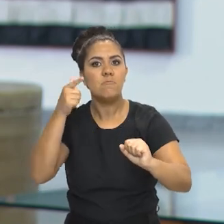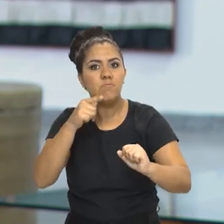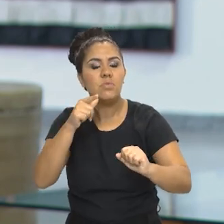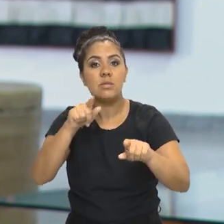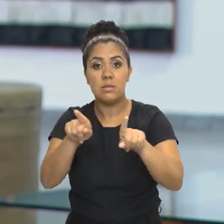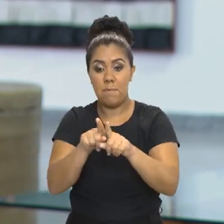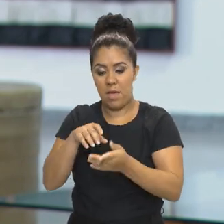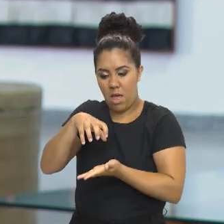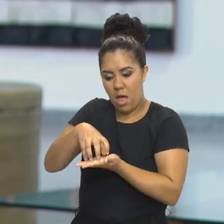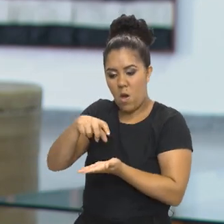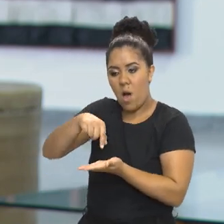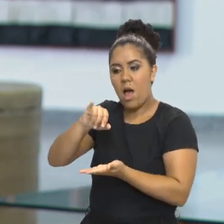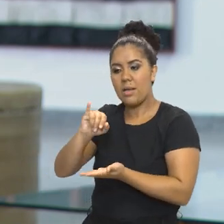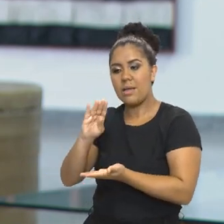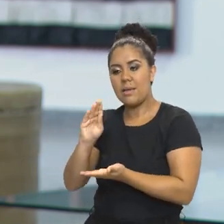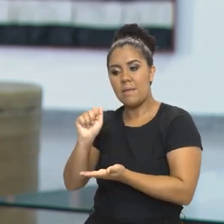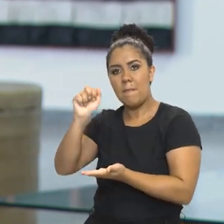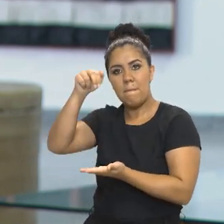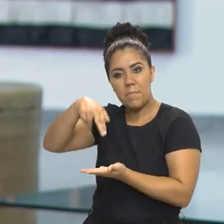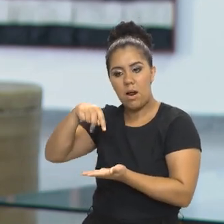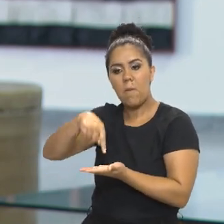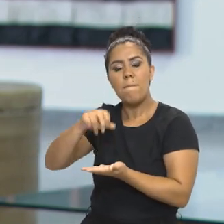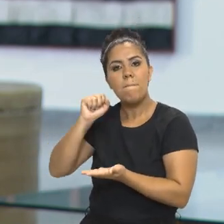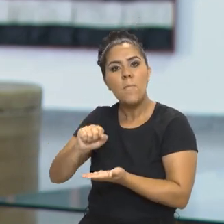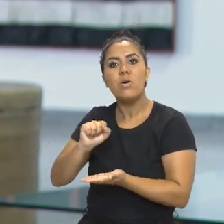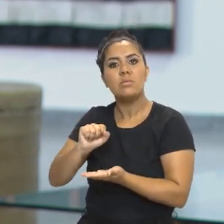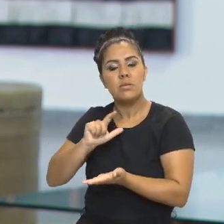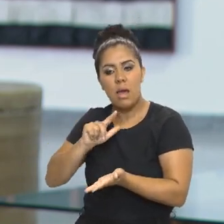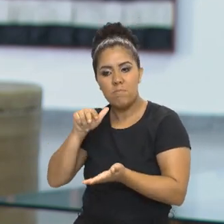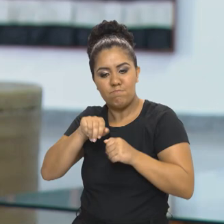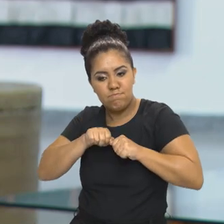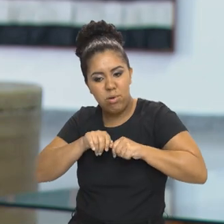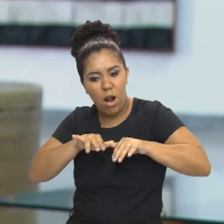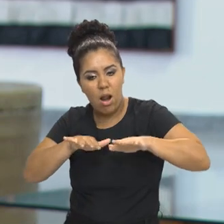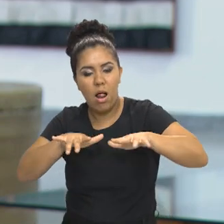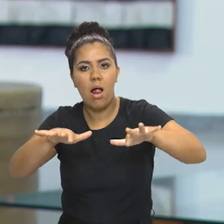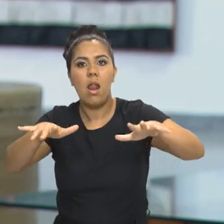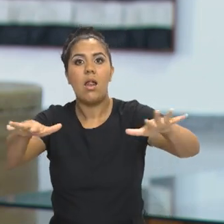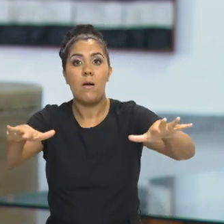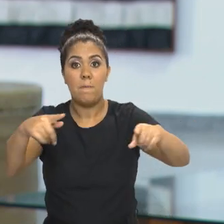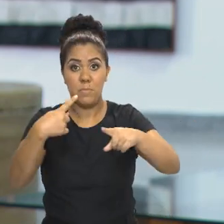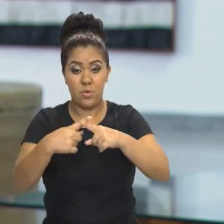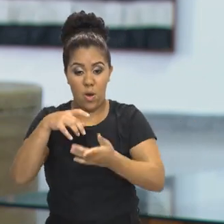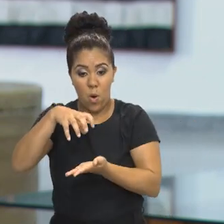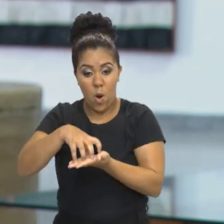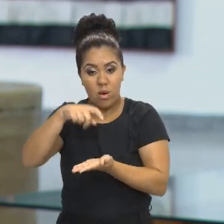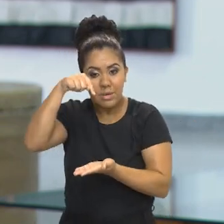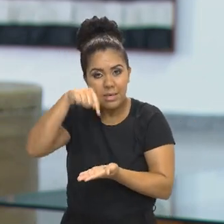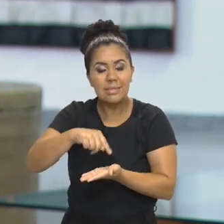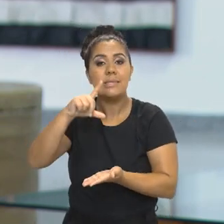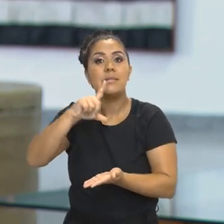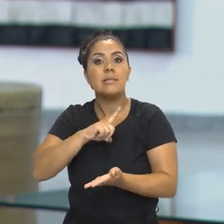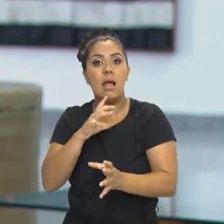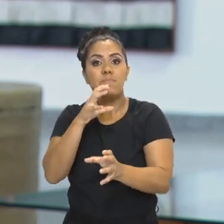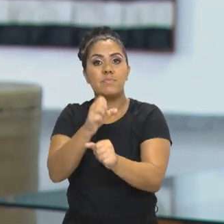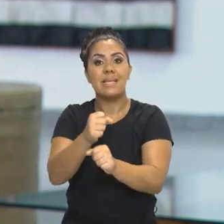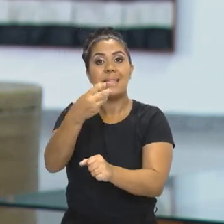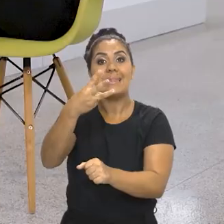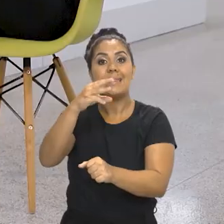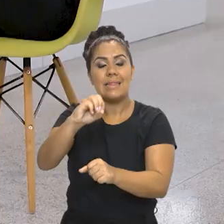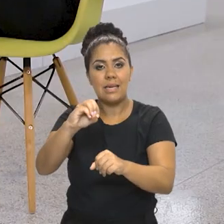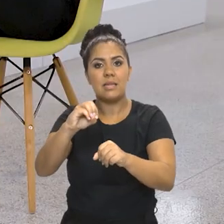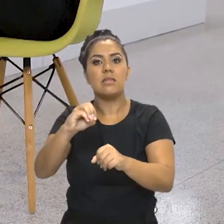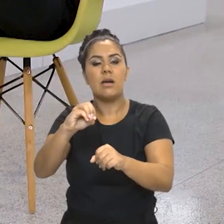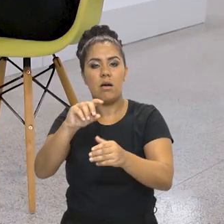que a presença do Ibram também se territorialize, se capilarize, porque hoje o Ibram tem 30 unidades,